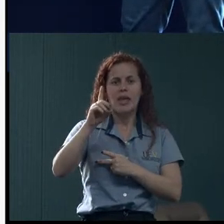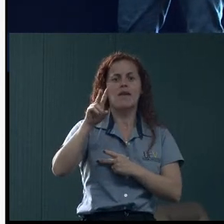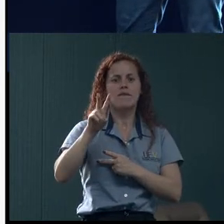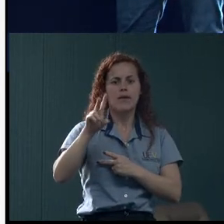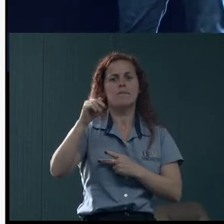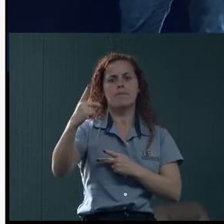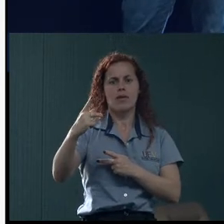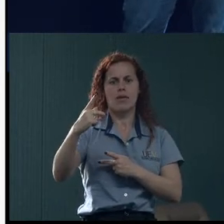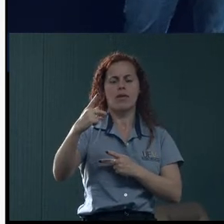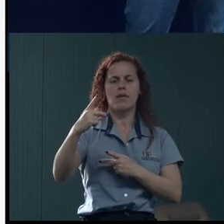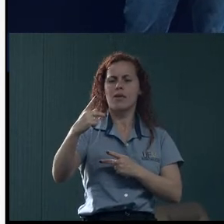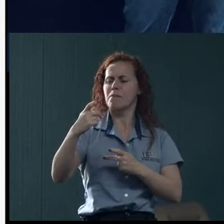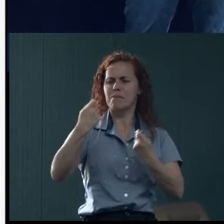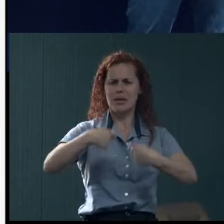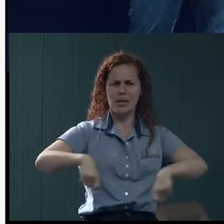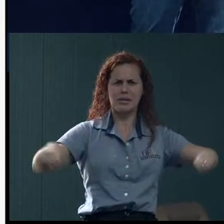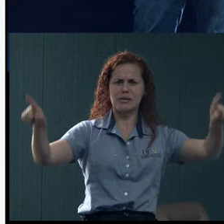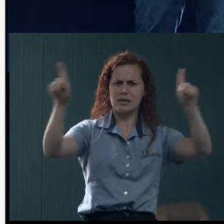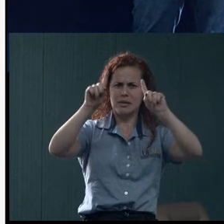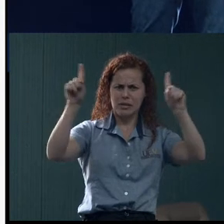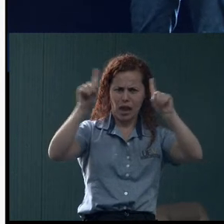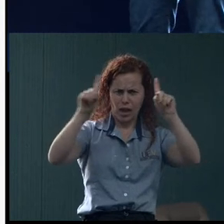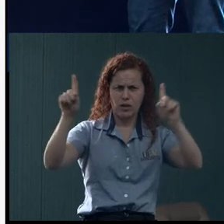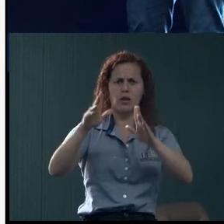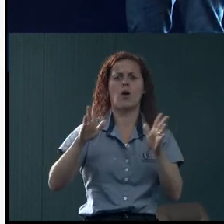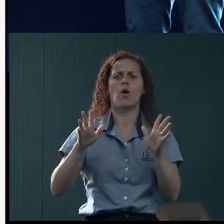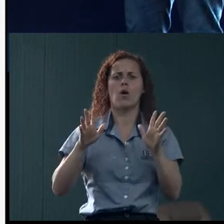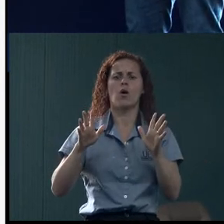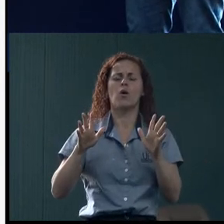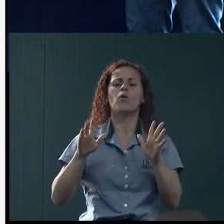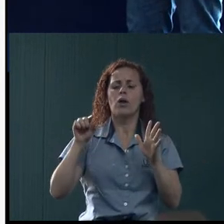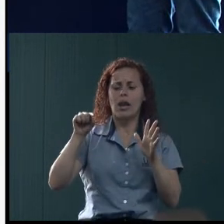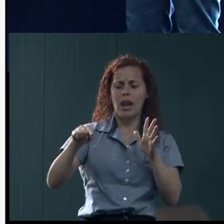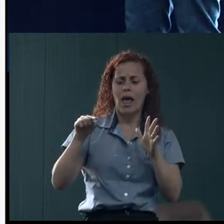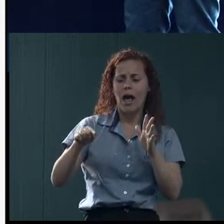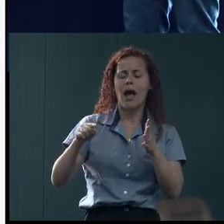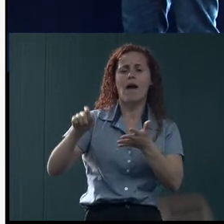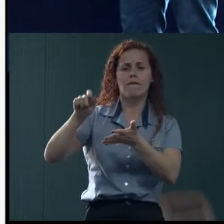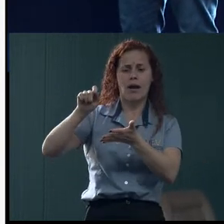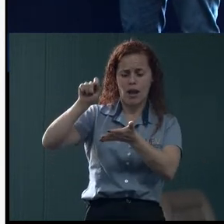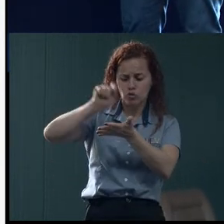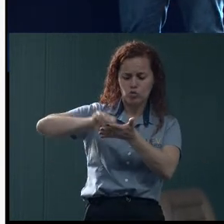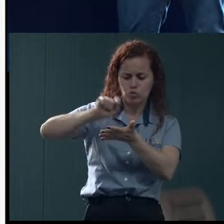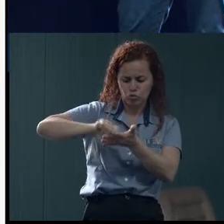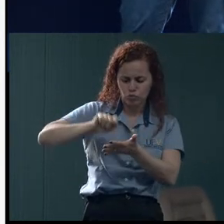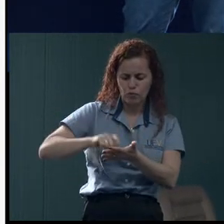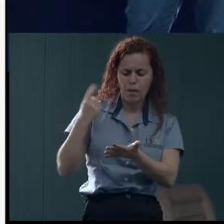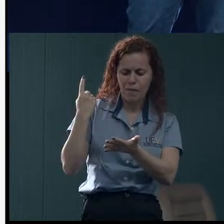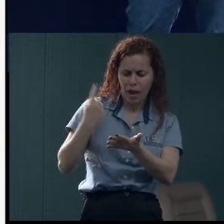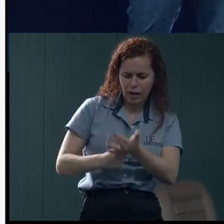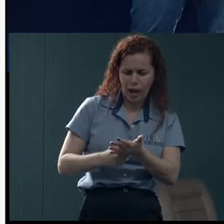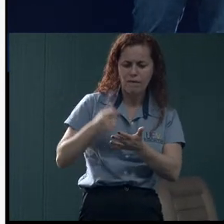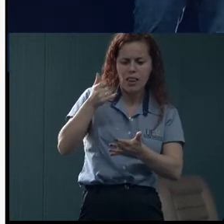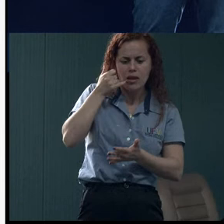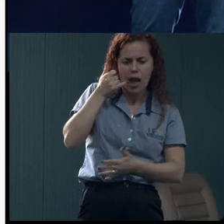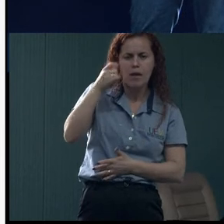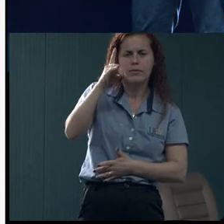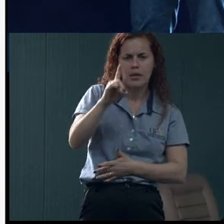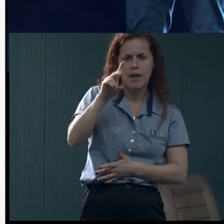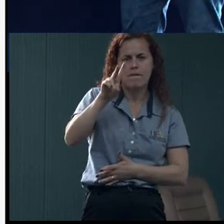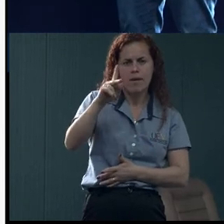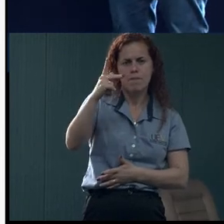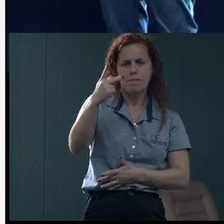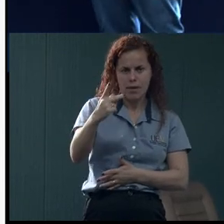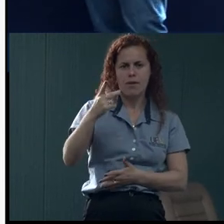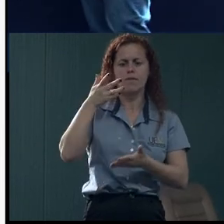precisar ir para a DVP, marcar a consulta de novo. Não, a recepção lá, vai pegar a fichinha dele, vai ligar na DVP e vai marcar para que